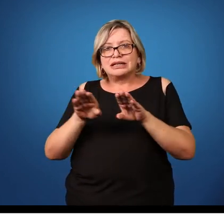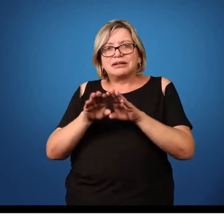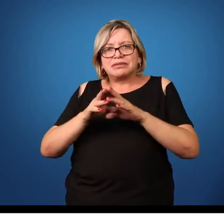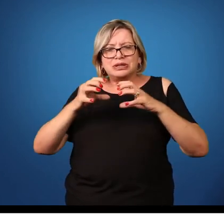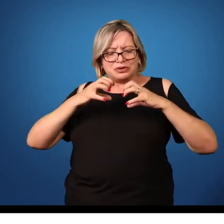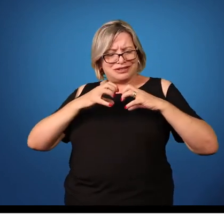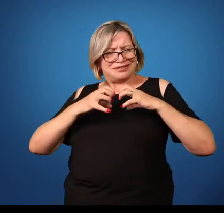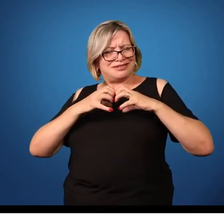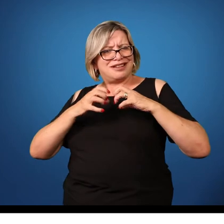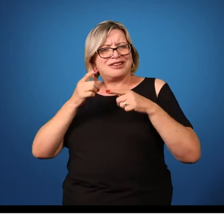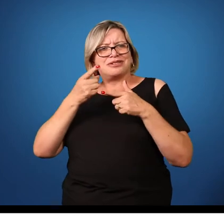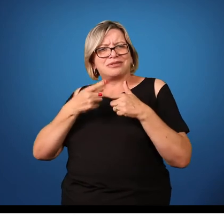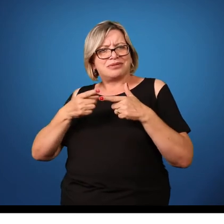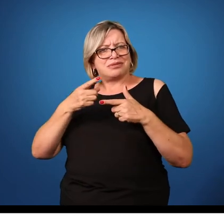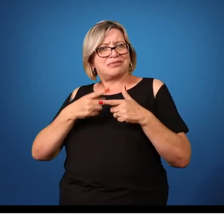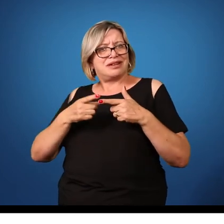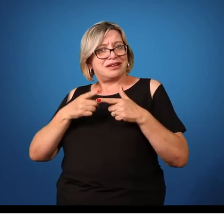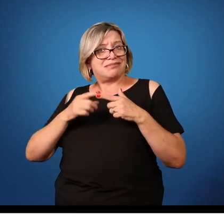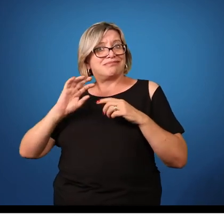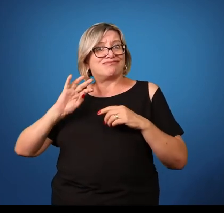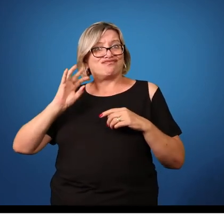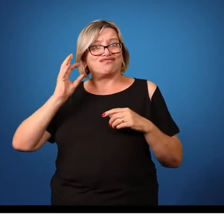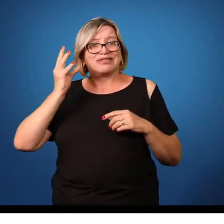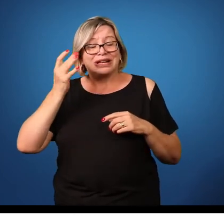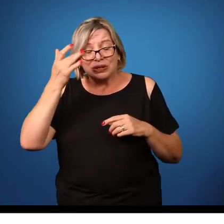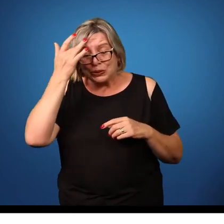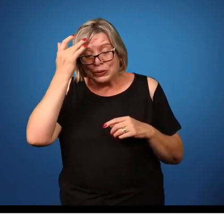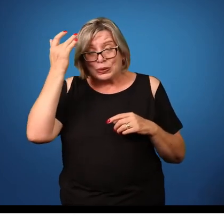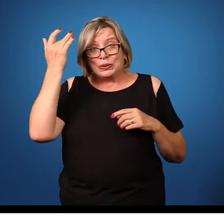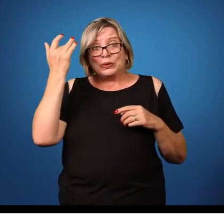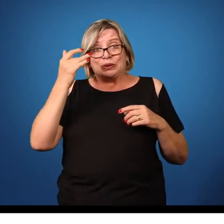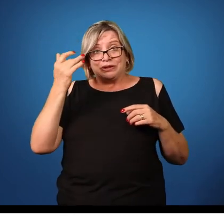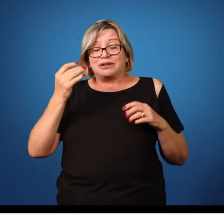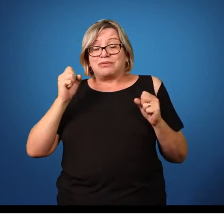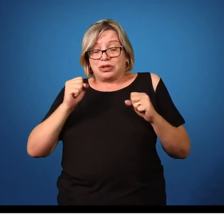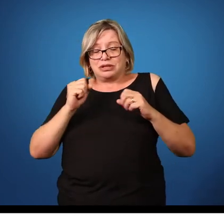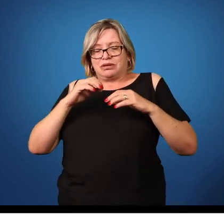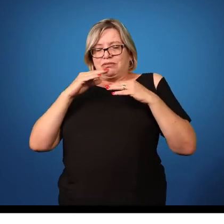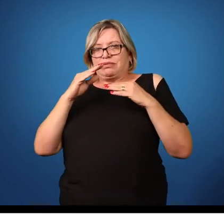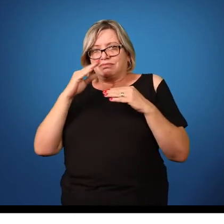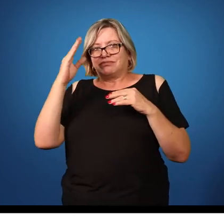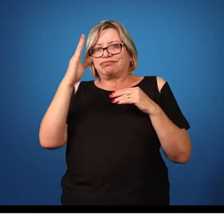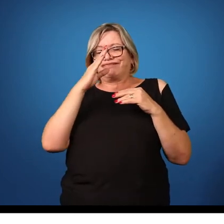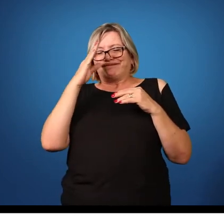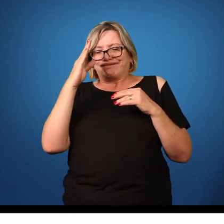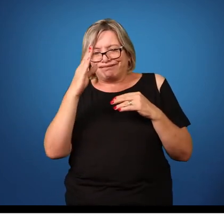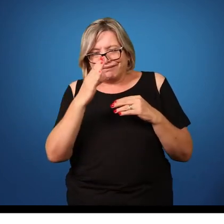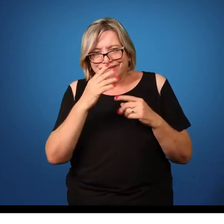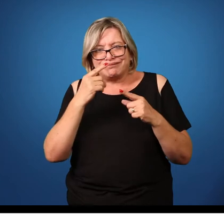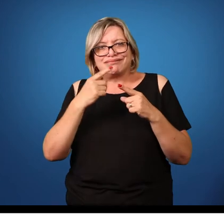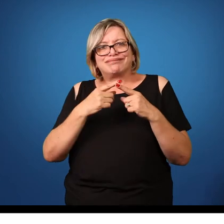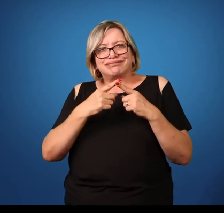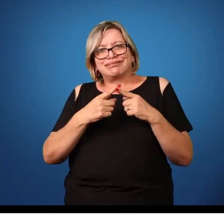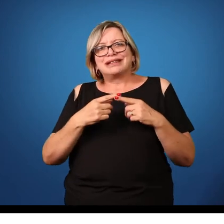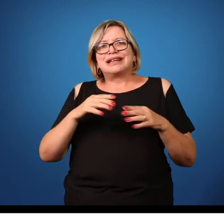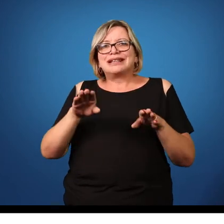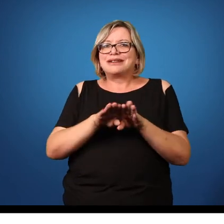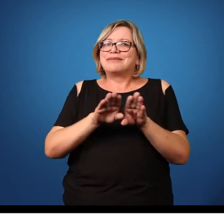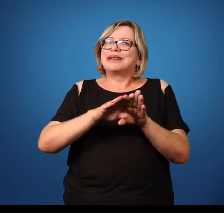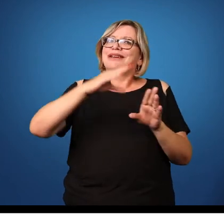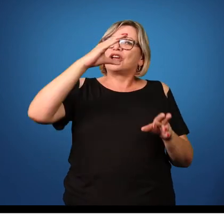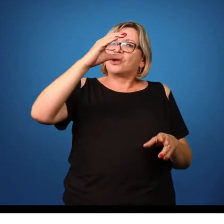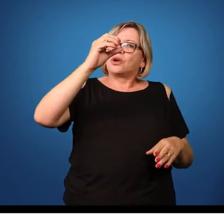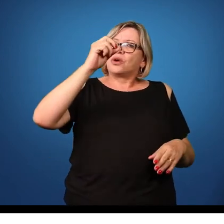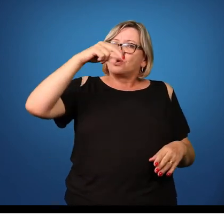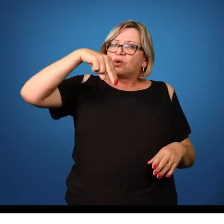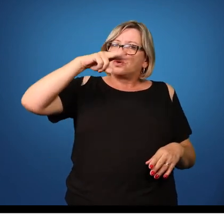presente no cérebro a gente chama de neurocisticercose levando até a convulsões muito fortes por conta disso. sabendo